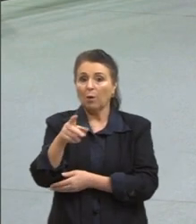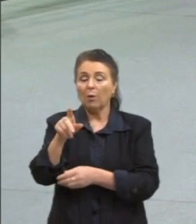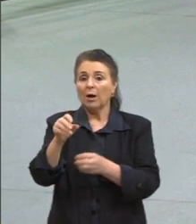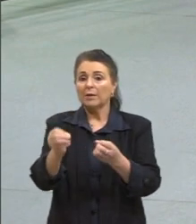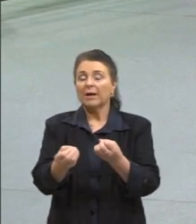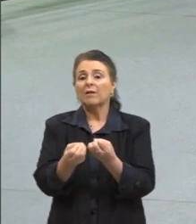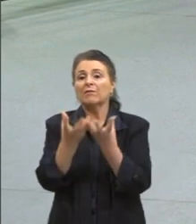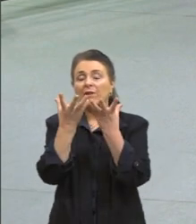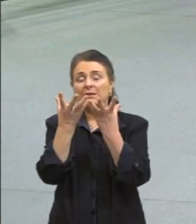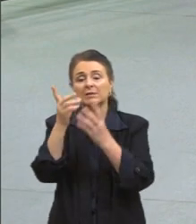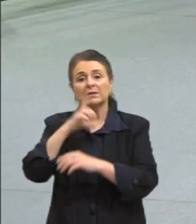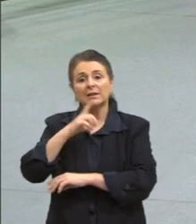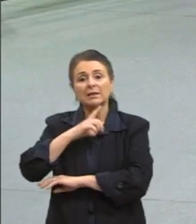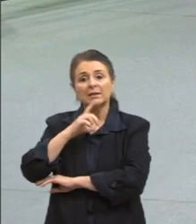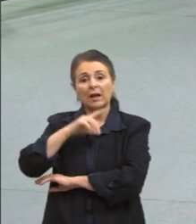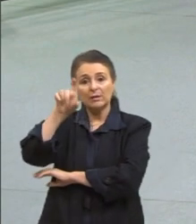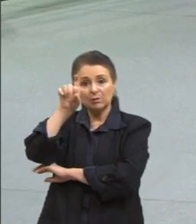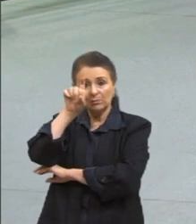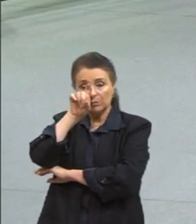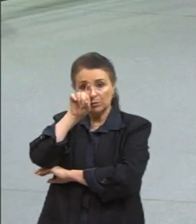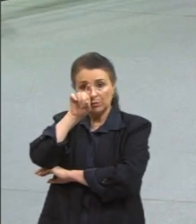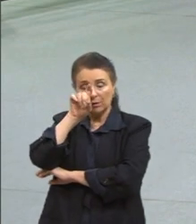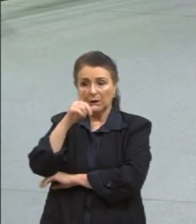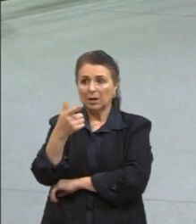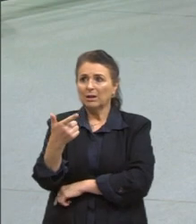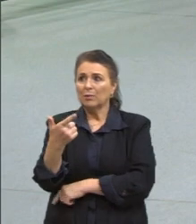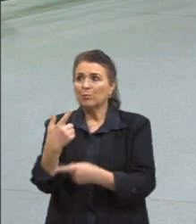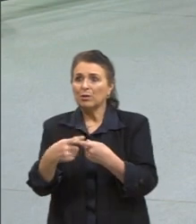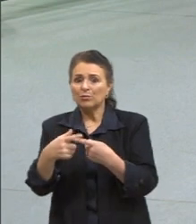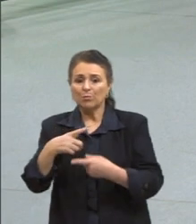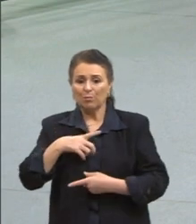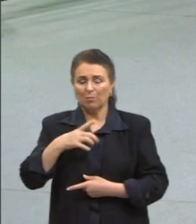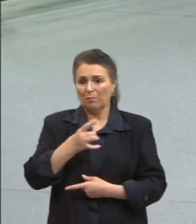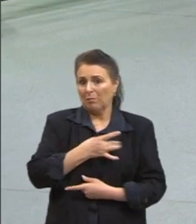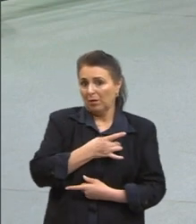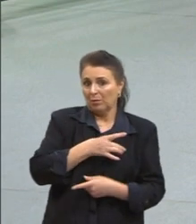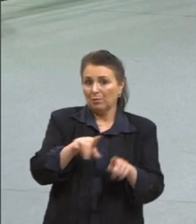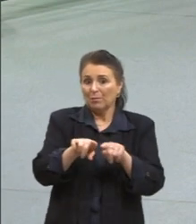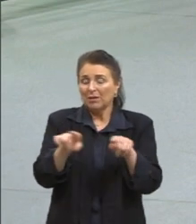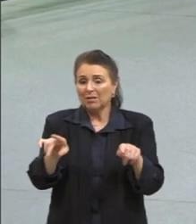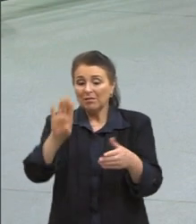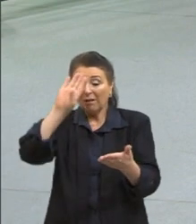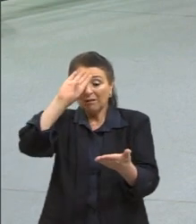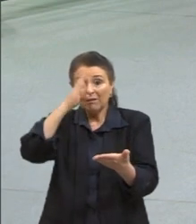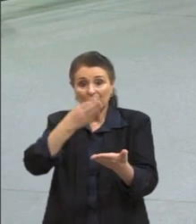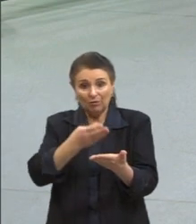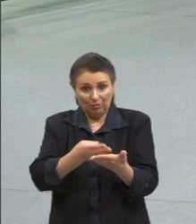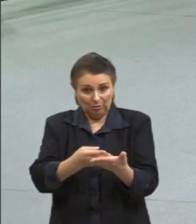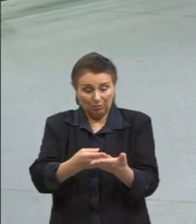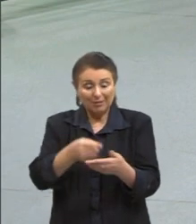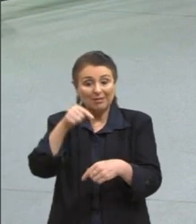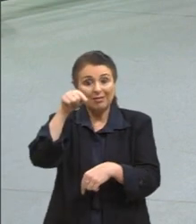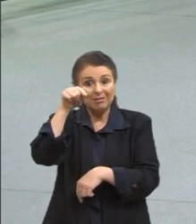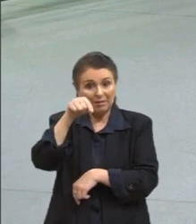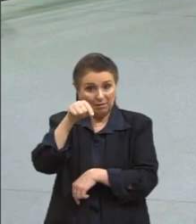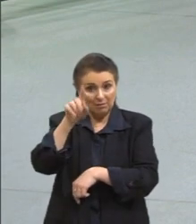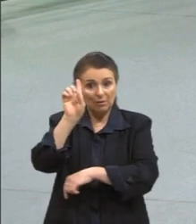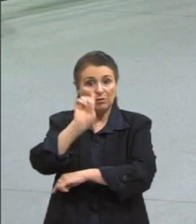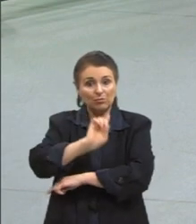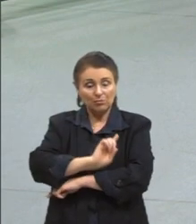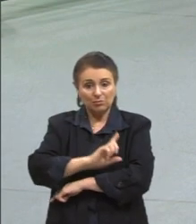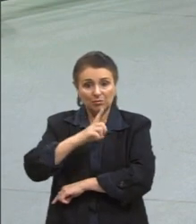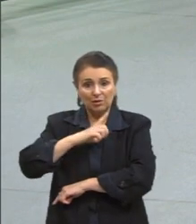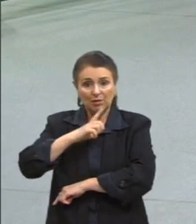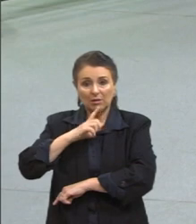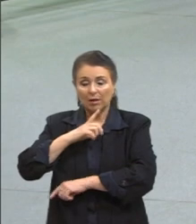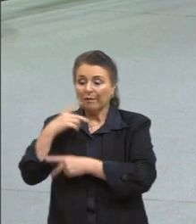Dia dos Mortos não é por temer algo, mas é porque eles acreditam que, nesse dia, nós teremos aí a